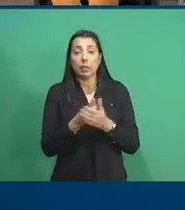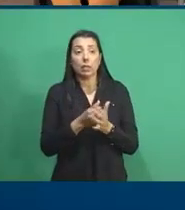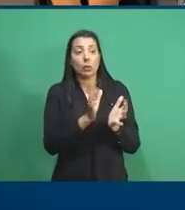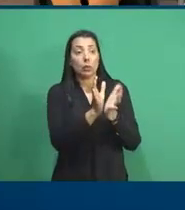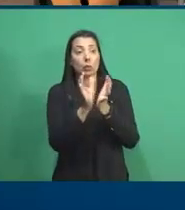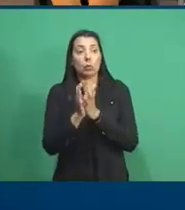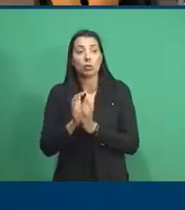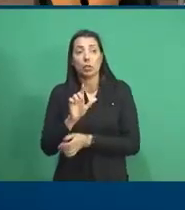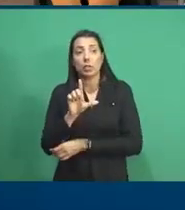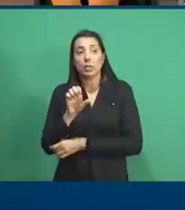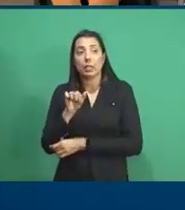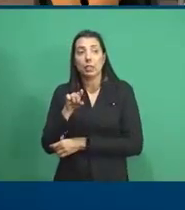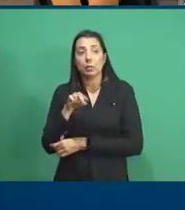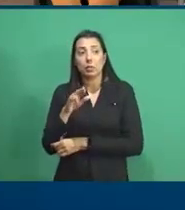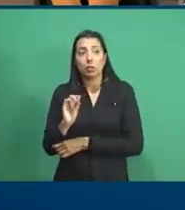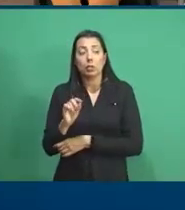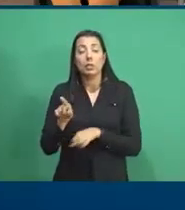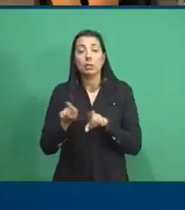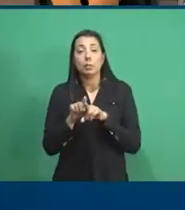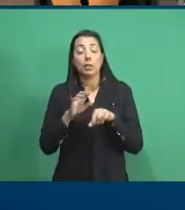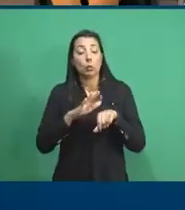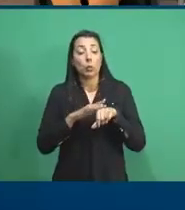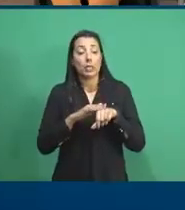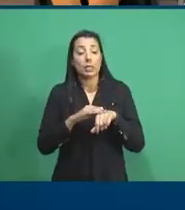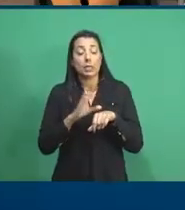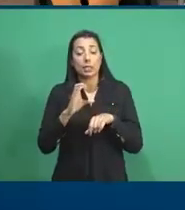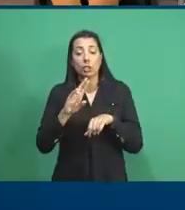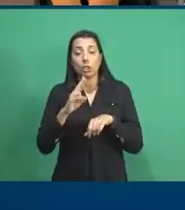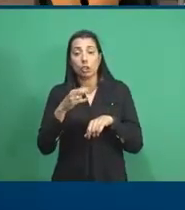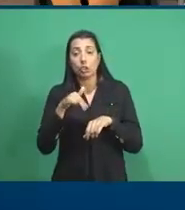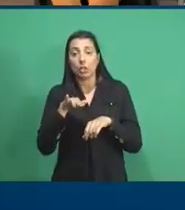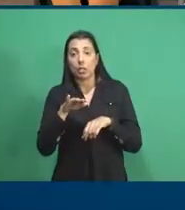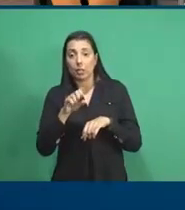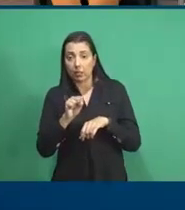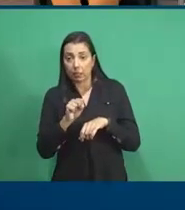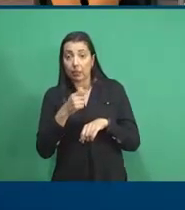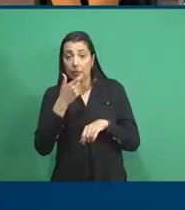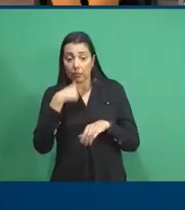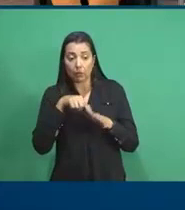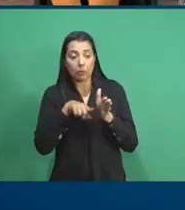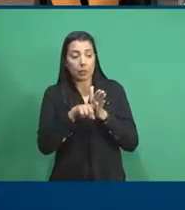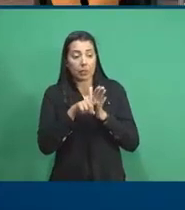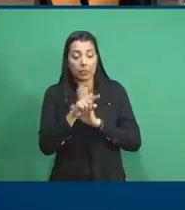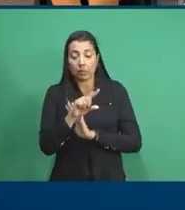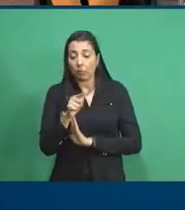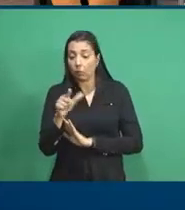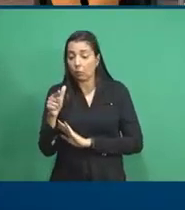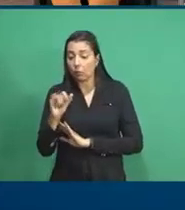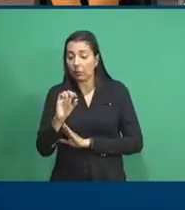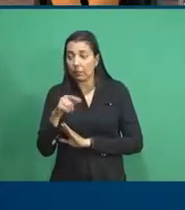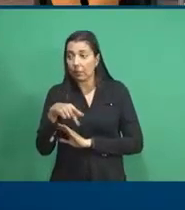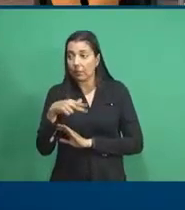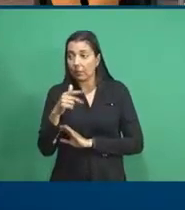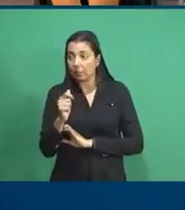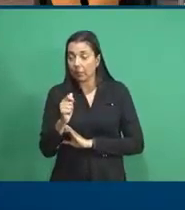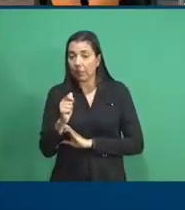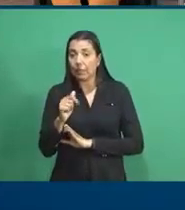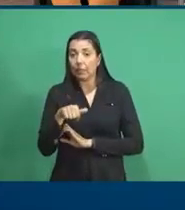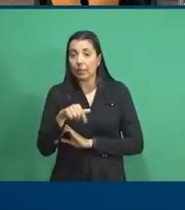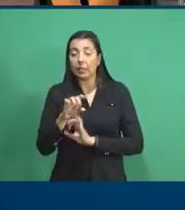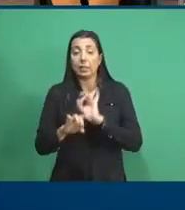leishmaniose e doença de chagas. Eu, particularmente, sou pesquisadora há 22 anos no IMPA e trabalho